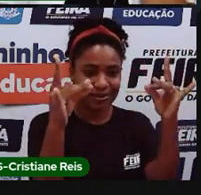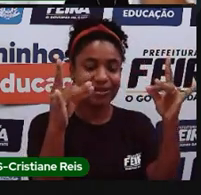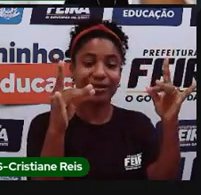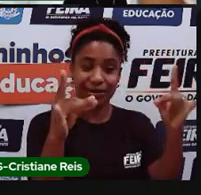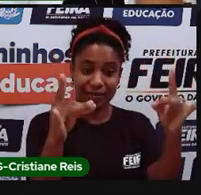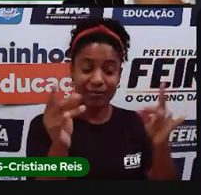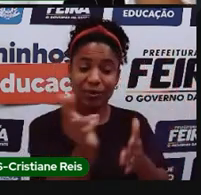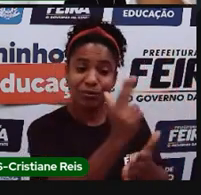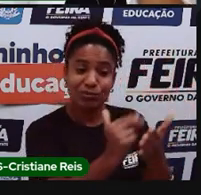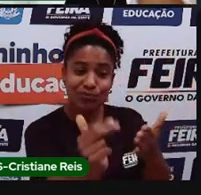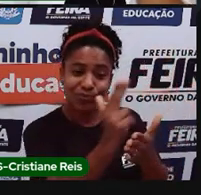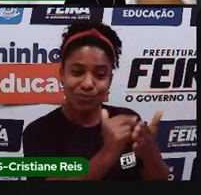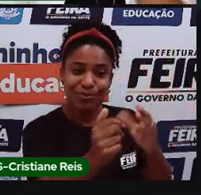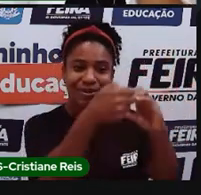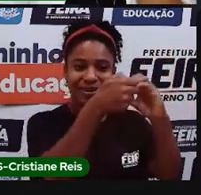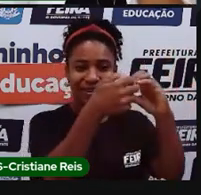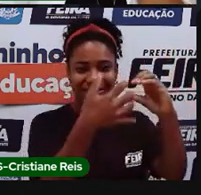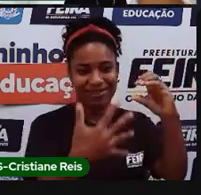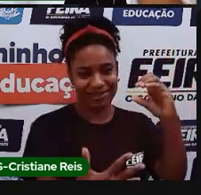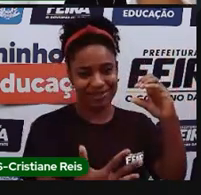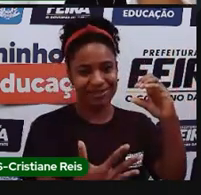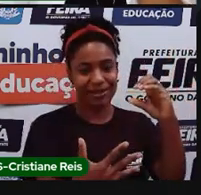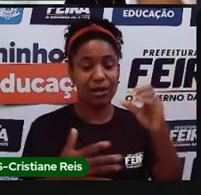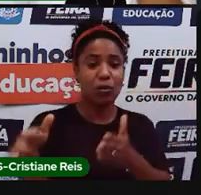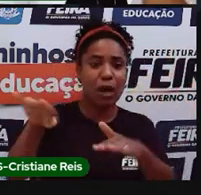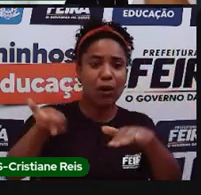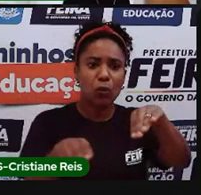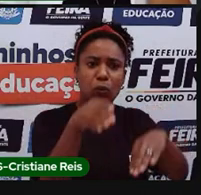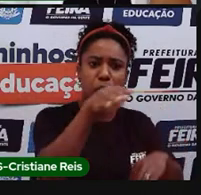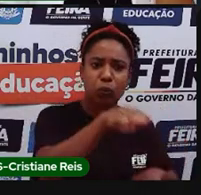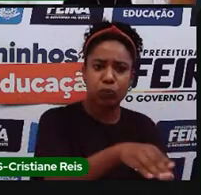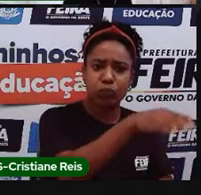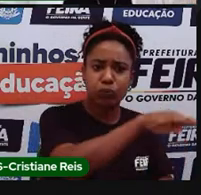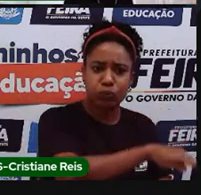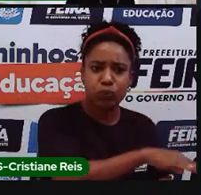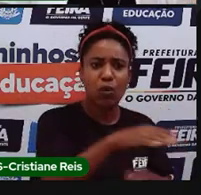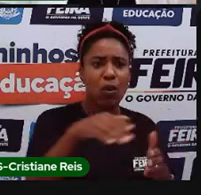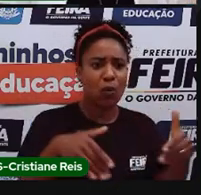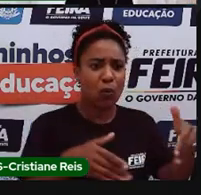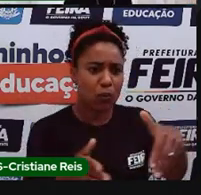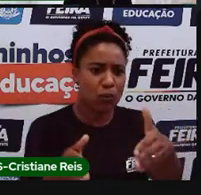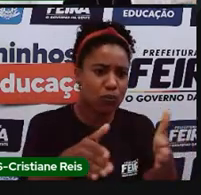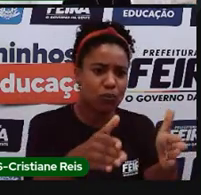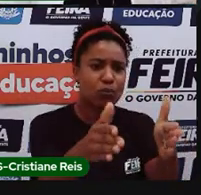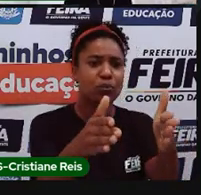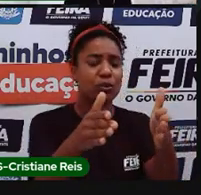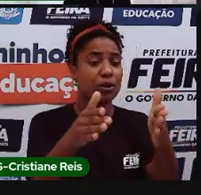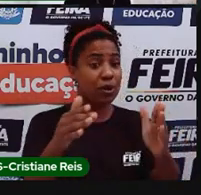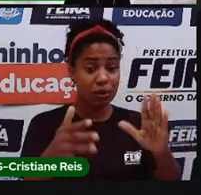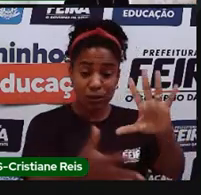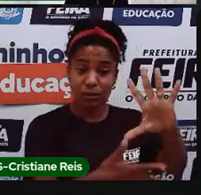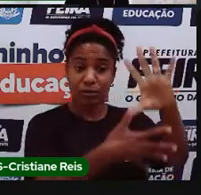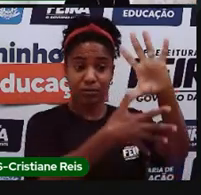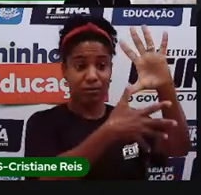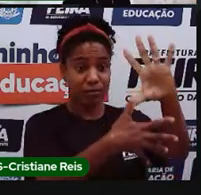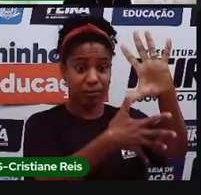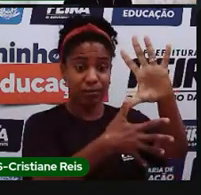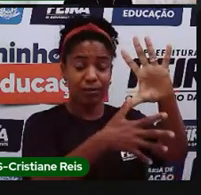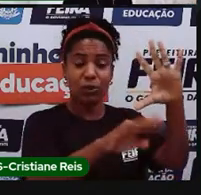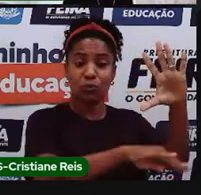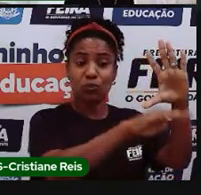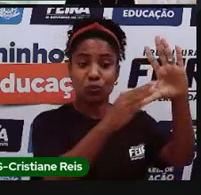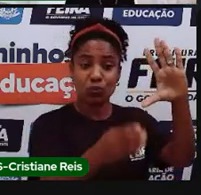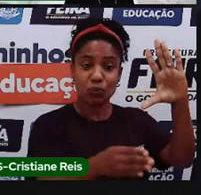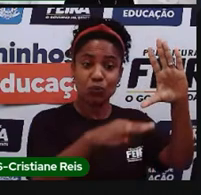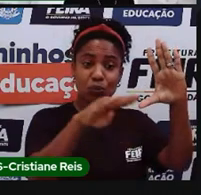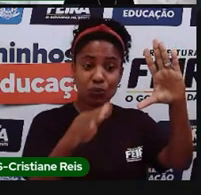geomorfológico, que representa as características do relevo de uma determinada região. Esse mapa de relevo, ele é muito comum, a gente usa muito ele,